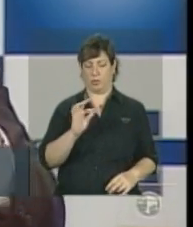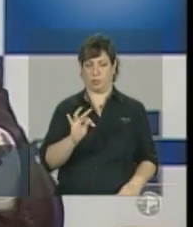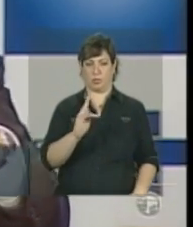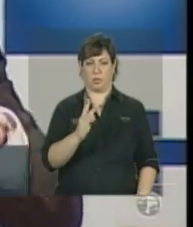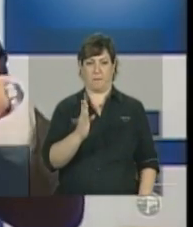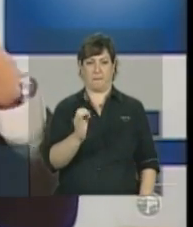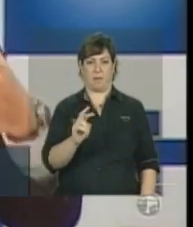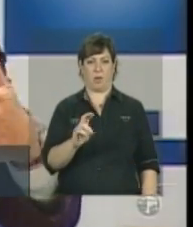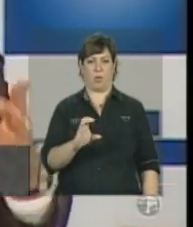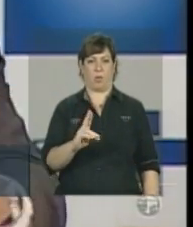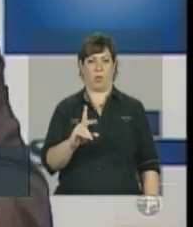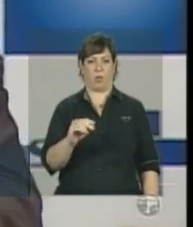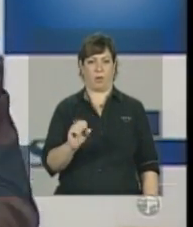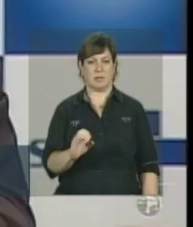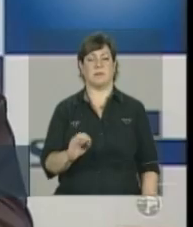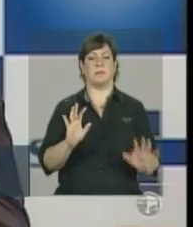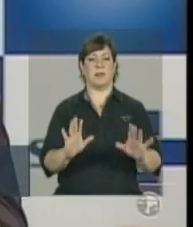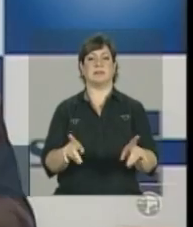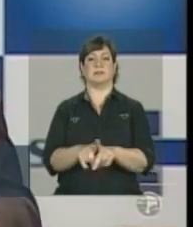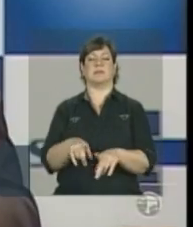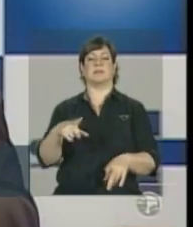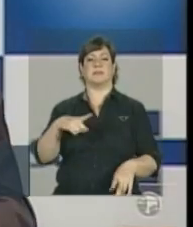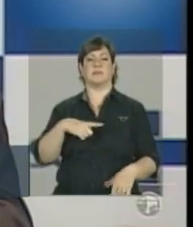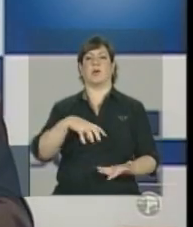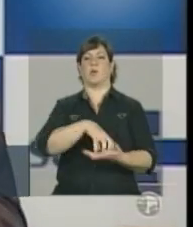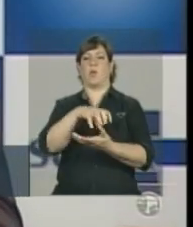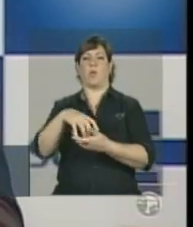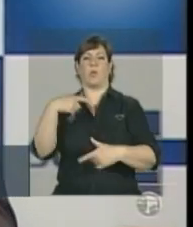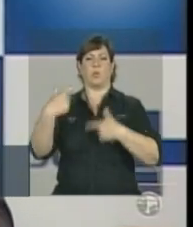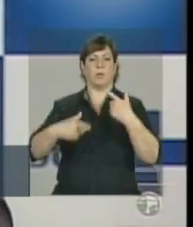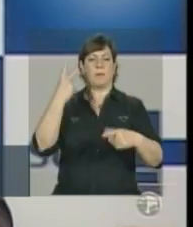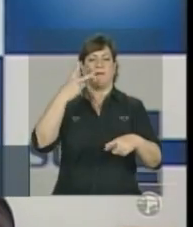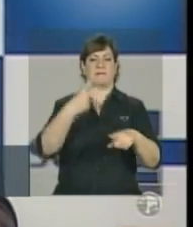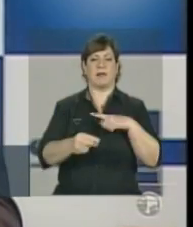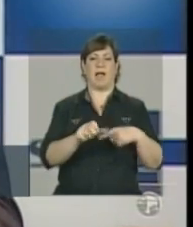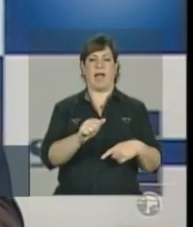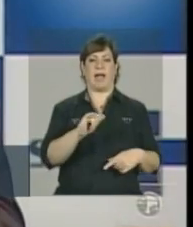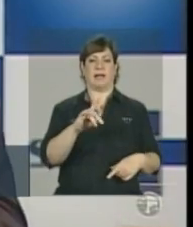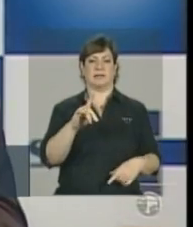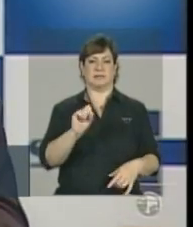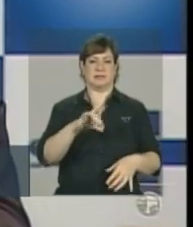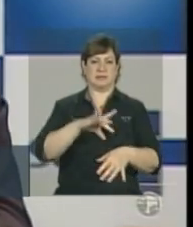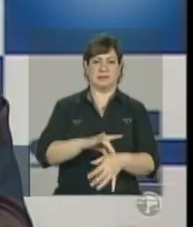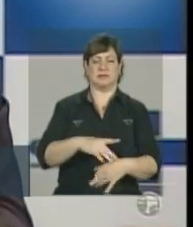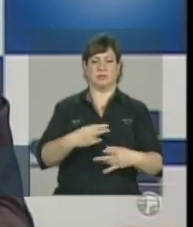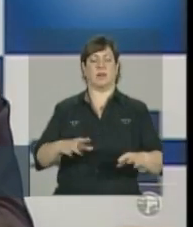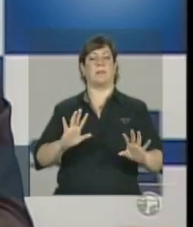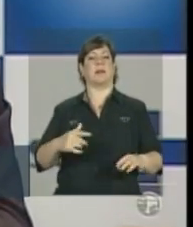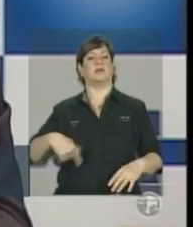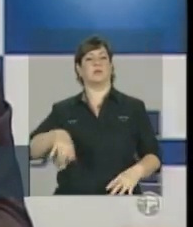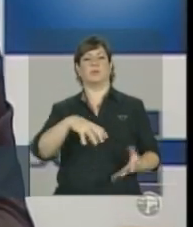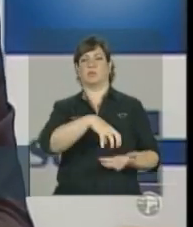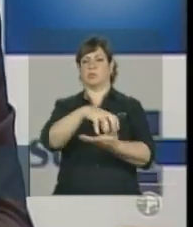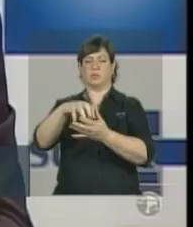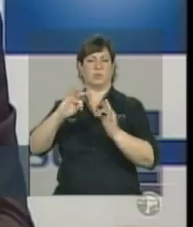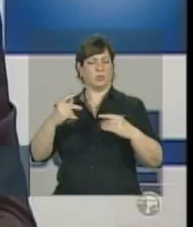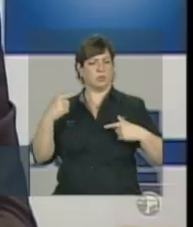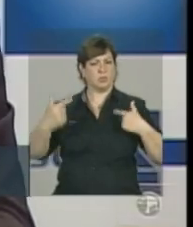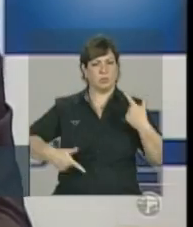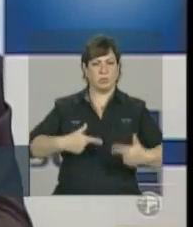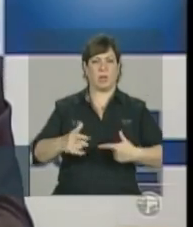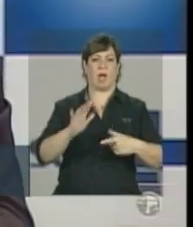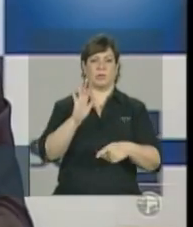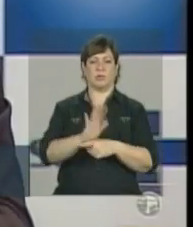sobretudo, de um conjunto de movimentos que dialogam exatamente com populações mais vulneráveis. Fundamental, não é